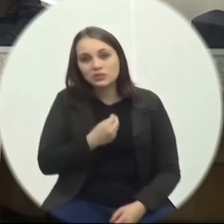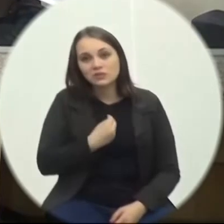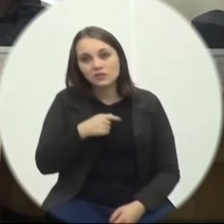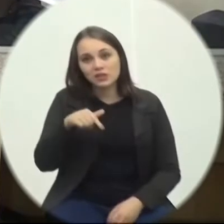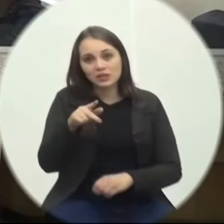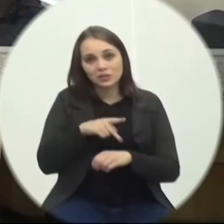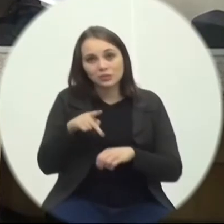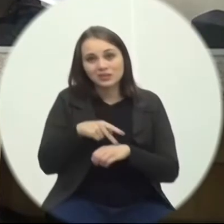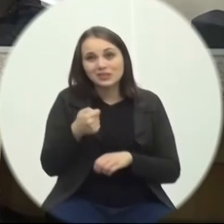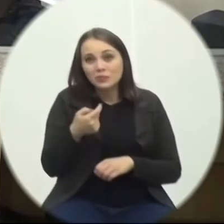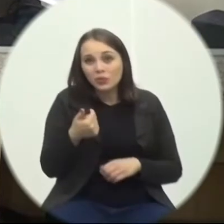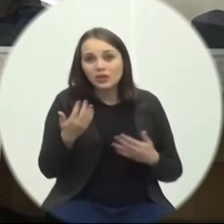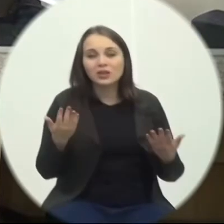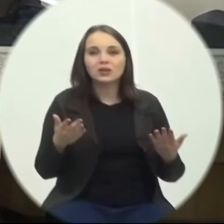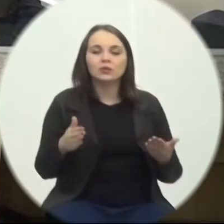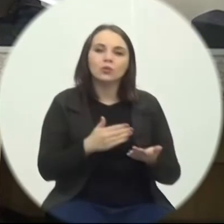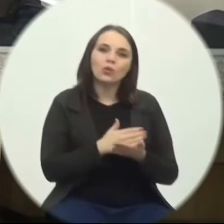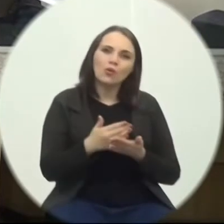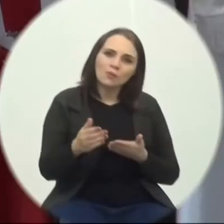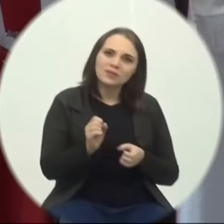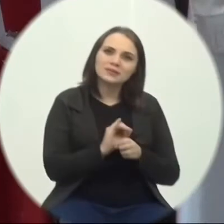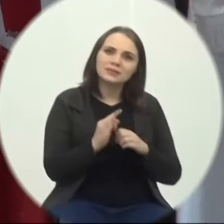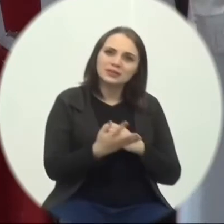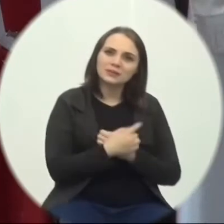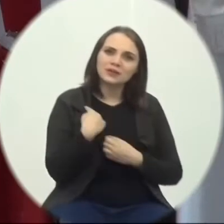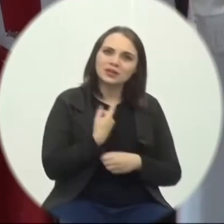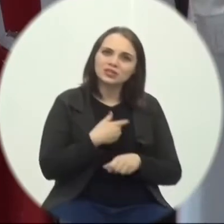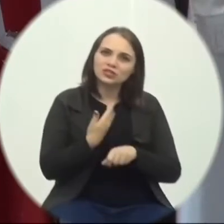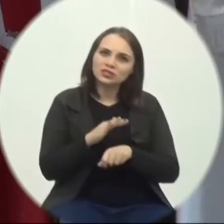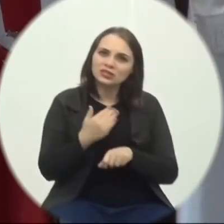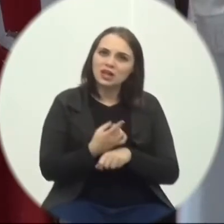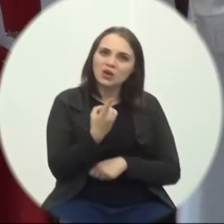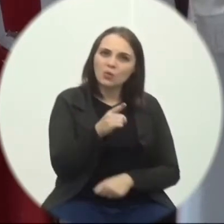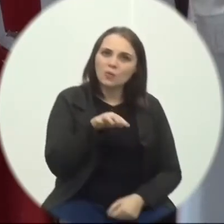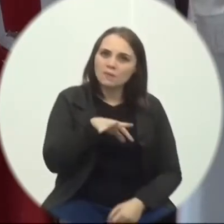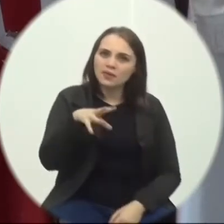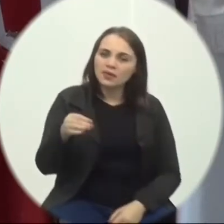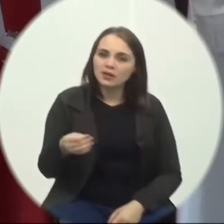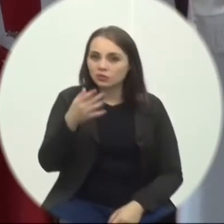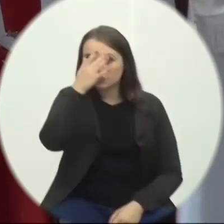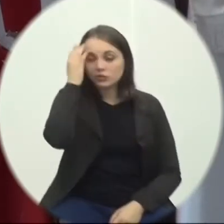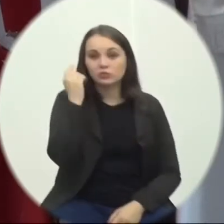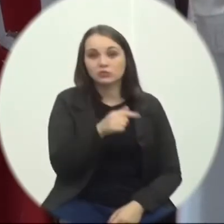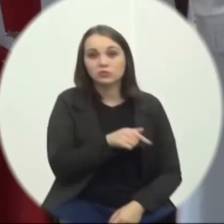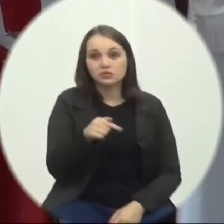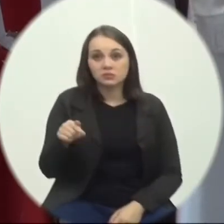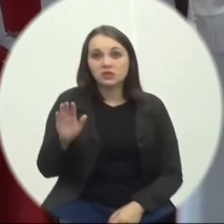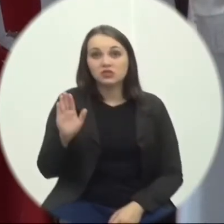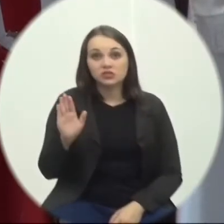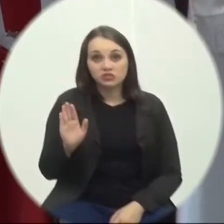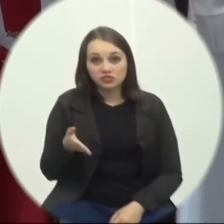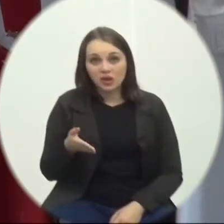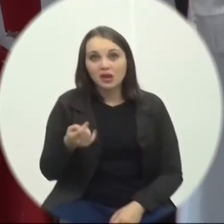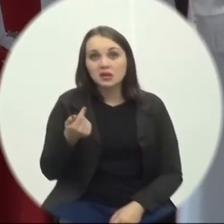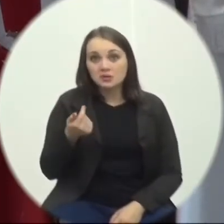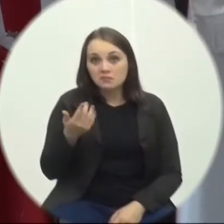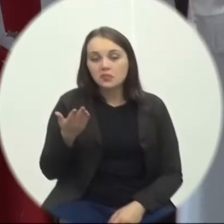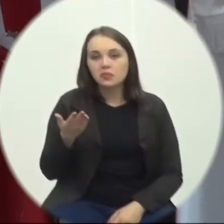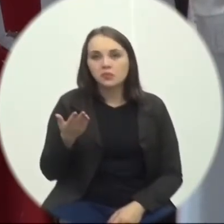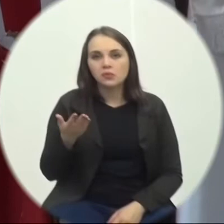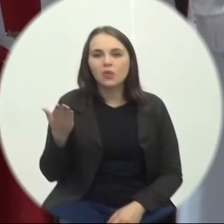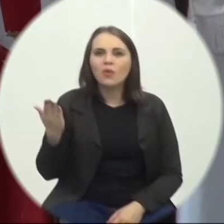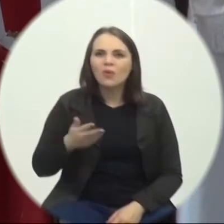A gente chegava A testar Vereador Paulo De Rarese Um milhão De pessoas Por semana Que já era Considerado muito pouco Para a época